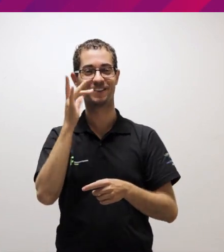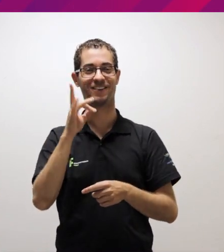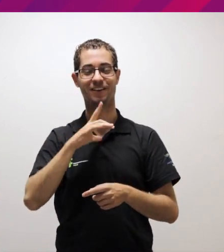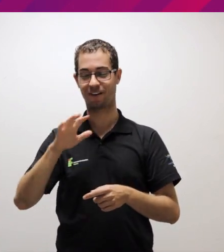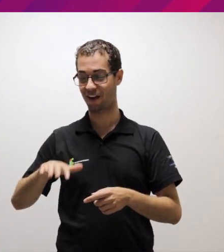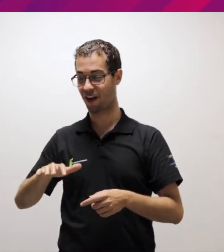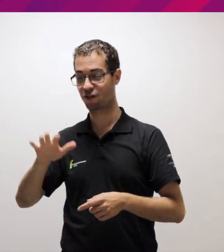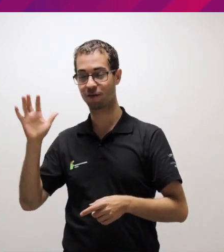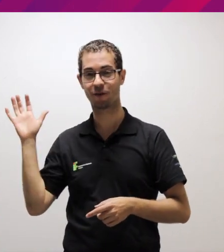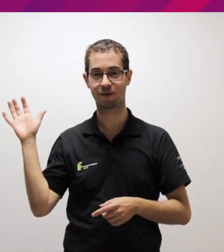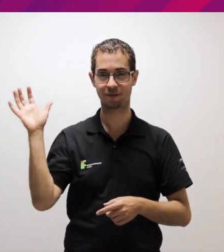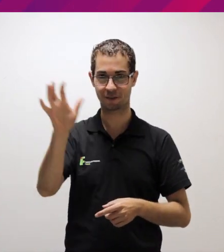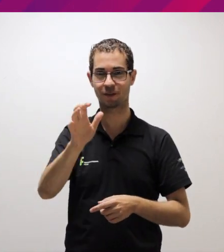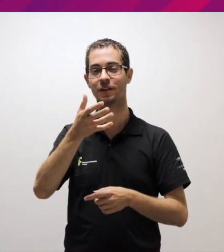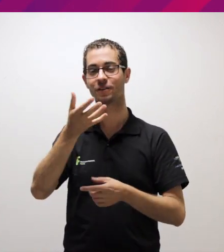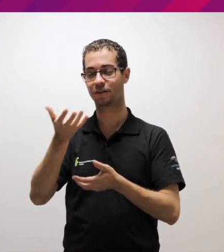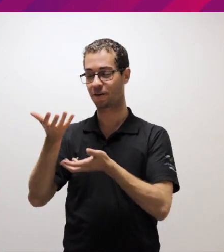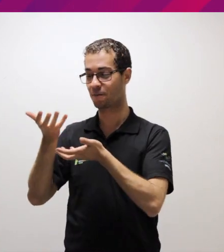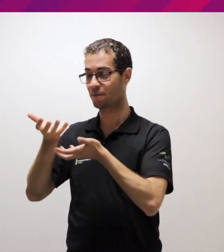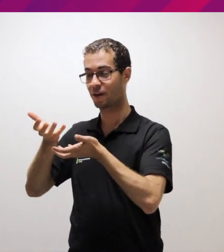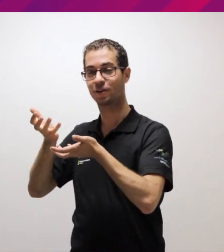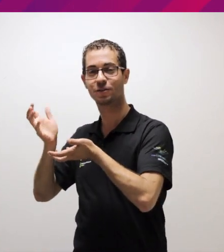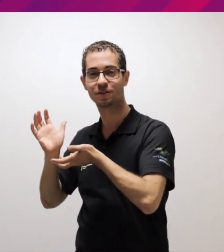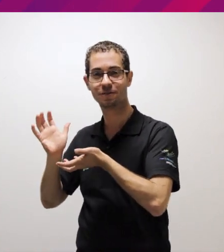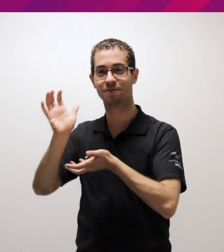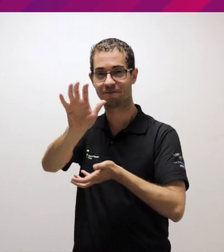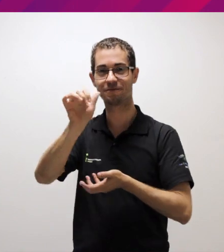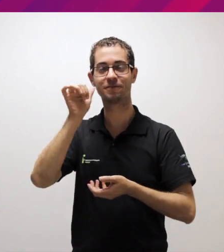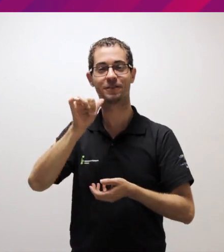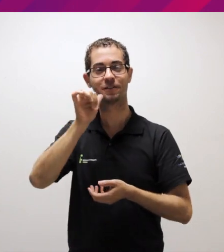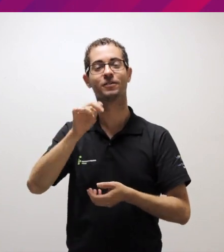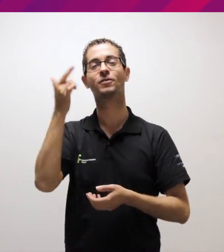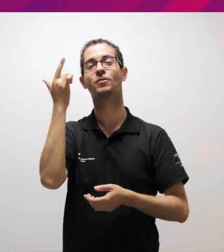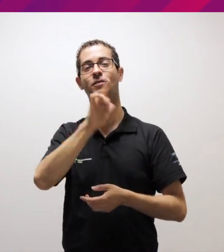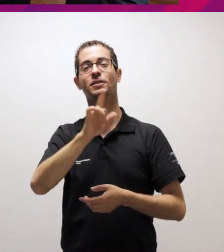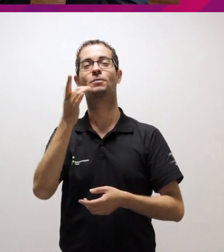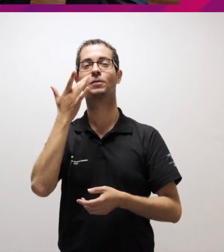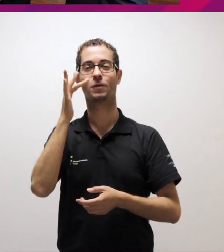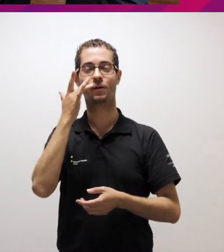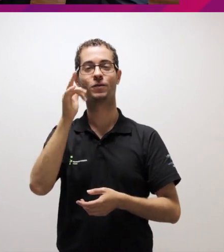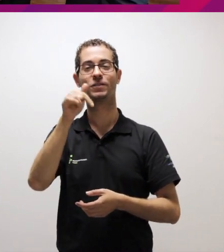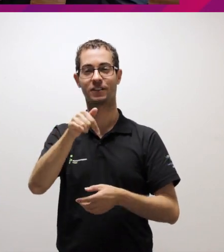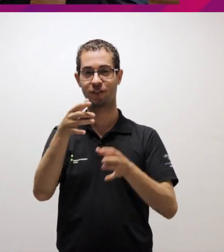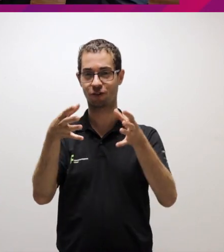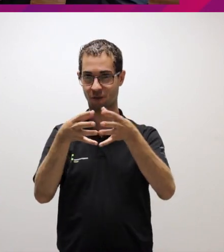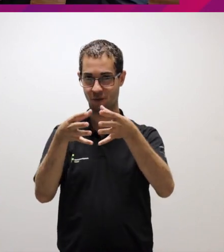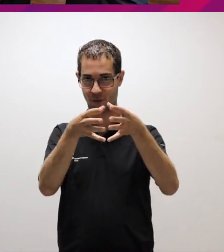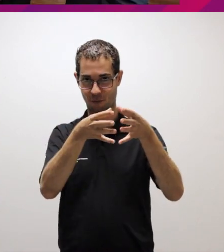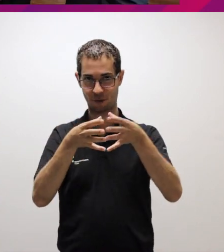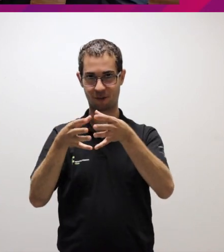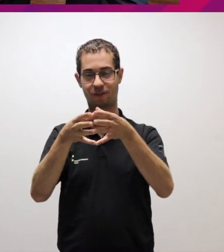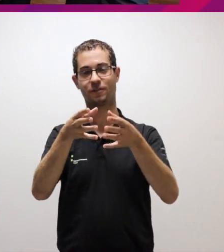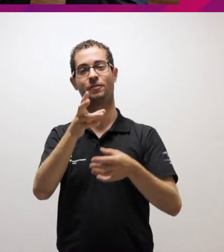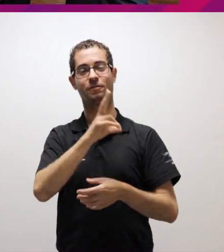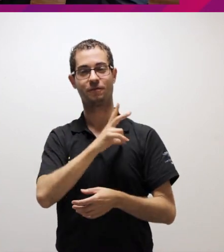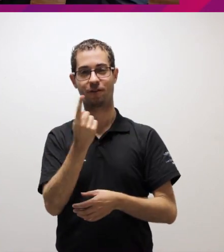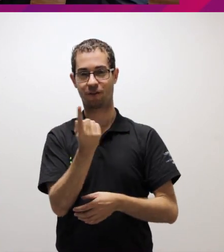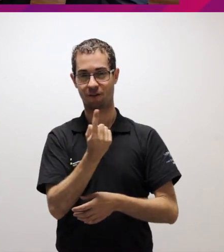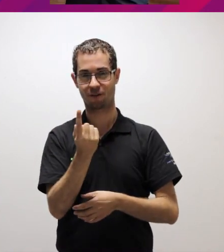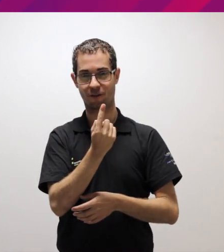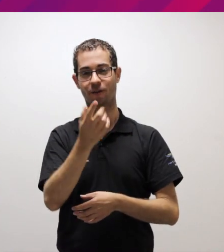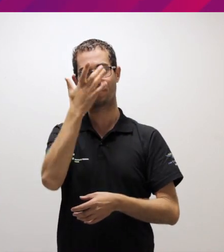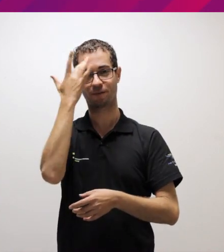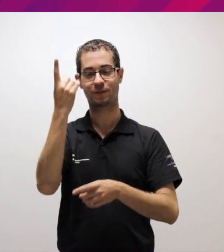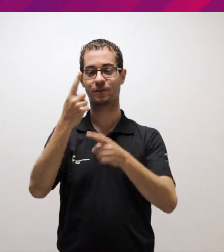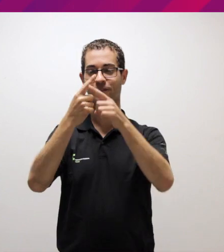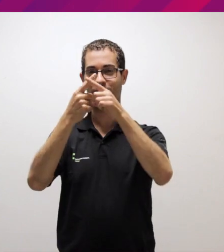nas modalidades de handebol masculino e arremesso de peso feminino. E também conquistamos o ouro em outras sete modalidades individuais.